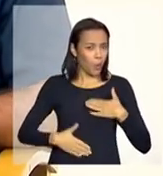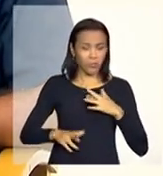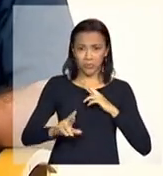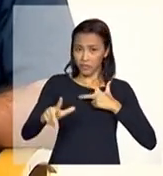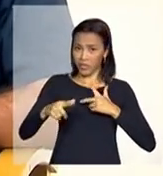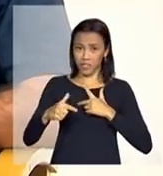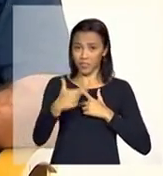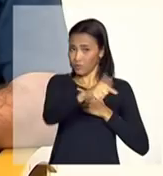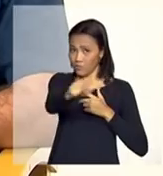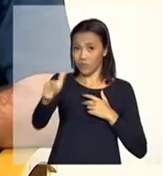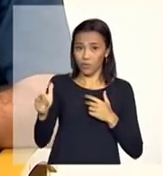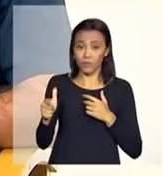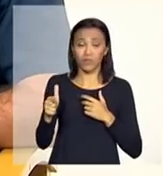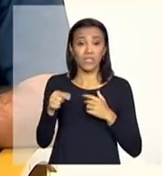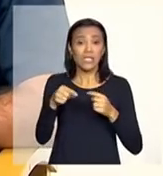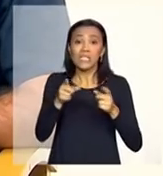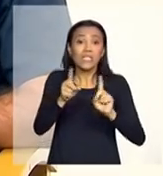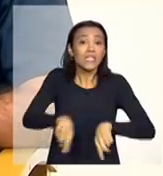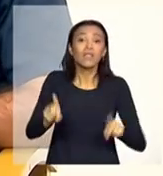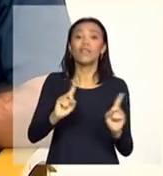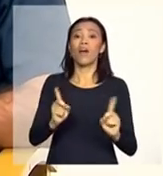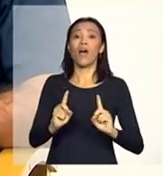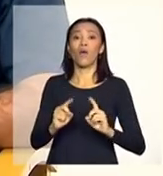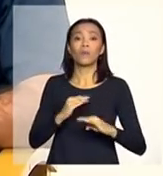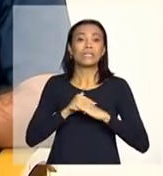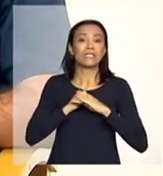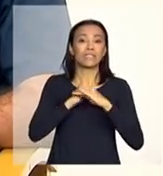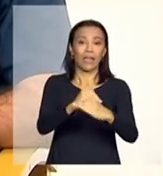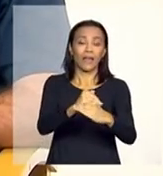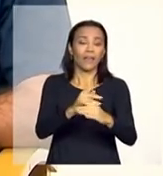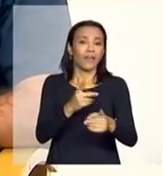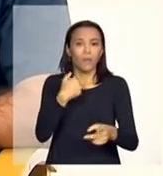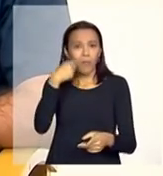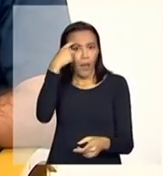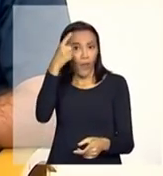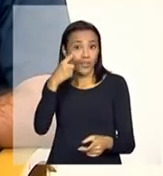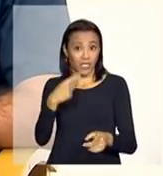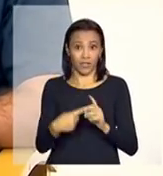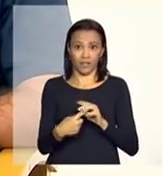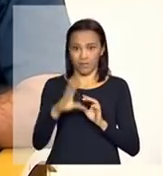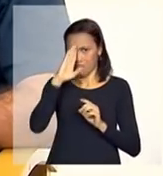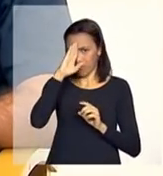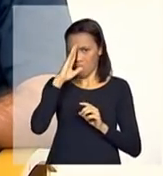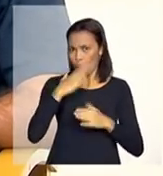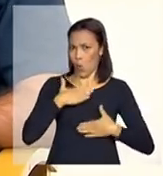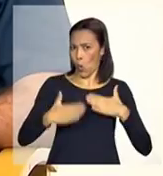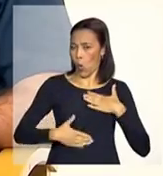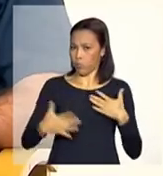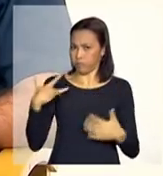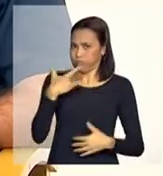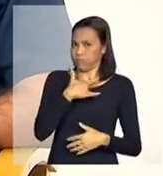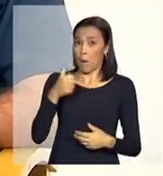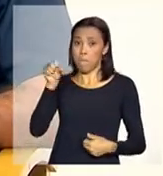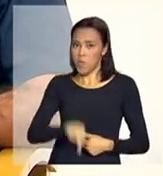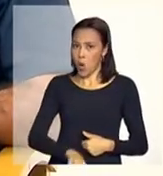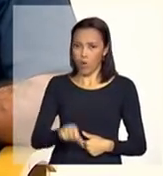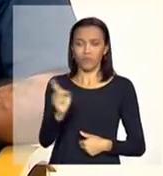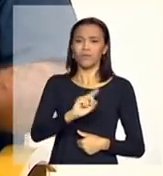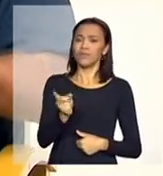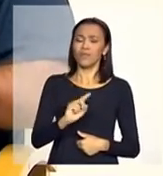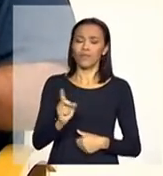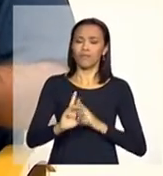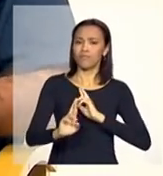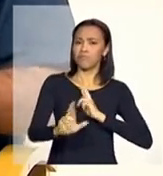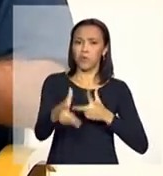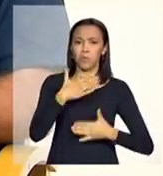corpos. Um corpo que não necessariamente segue uma lógica de um corpo ideal, né? E ela não é necessariamente pior por isso, né? Eu acho que isso